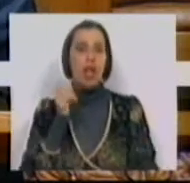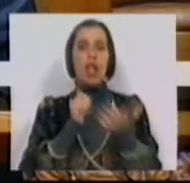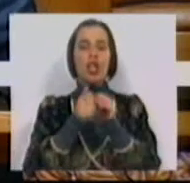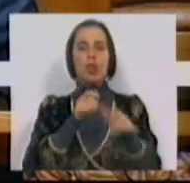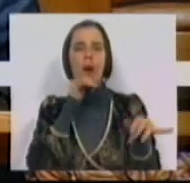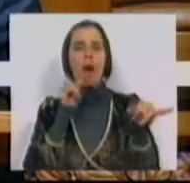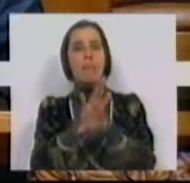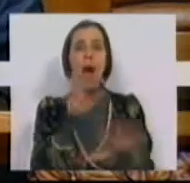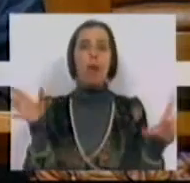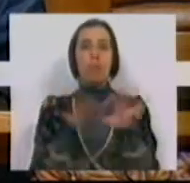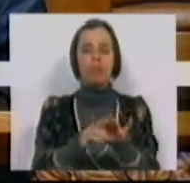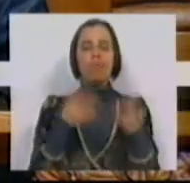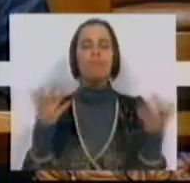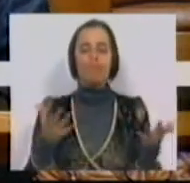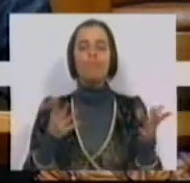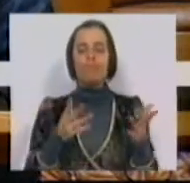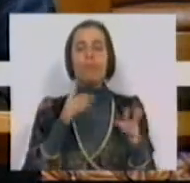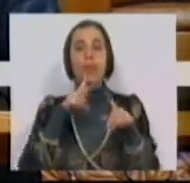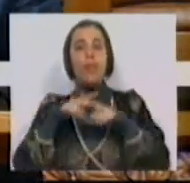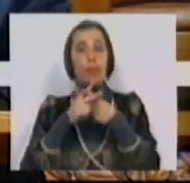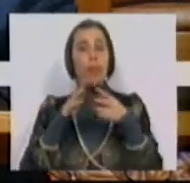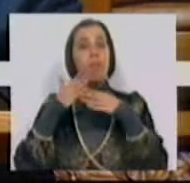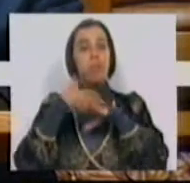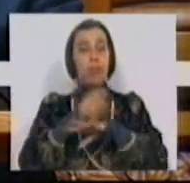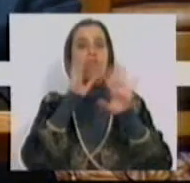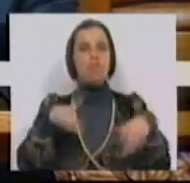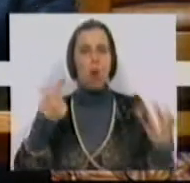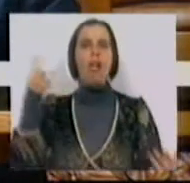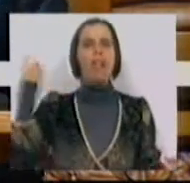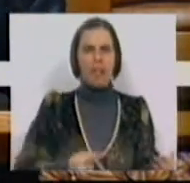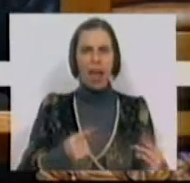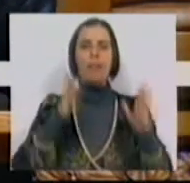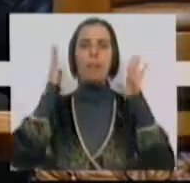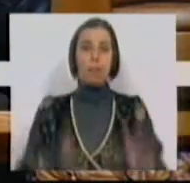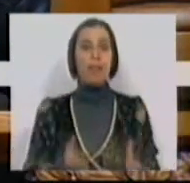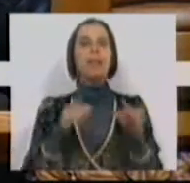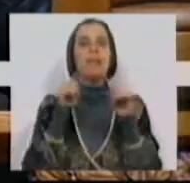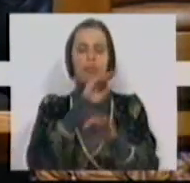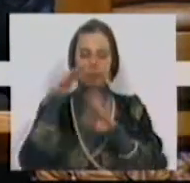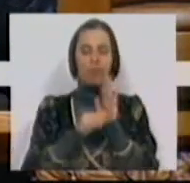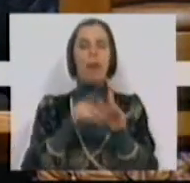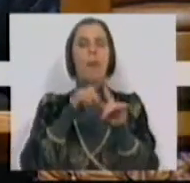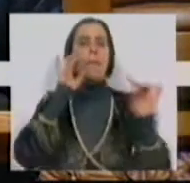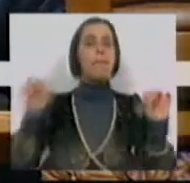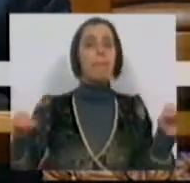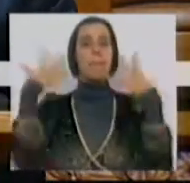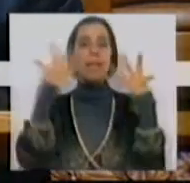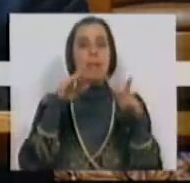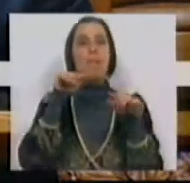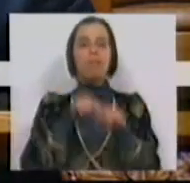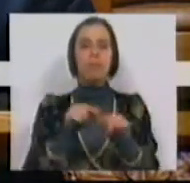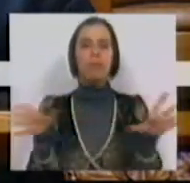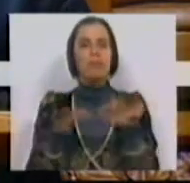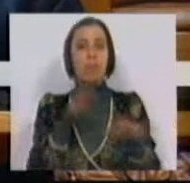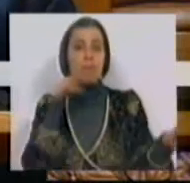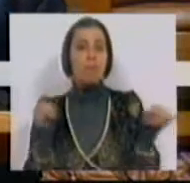desporto náutico, a construção e reparação naval pode, deve e tem que ser considerada uma das principais componentes